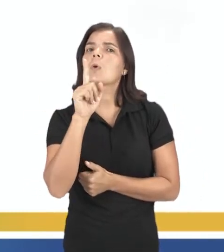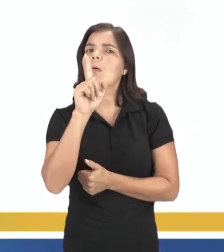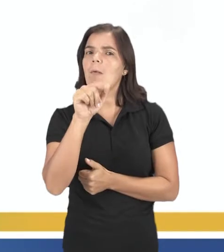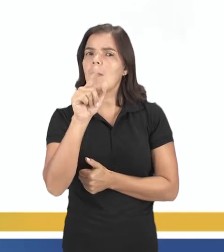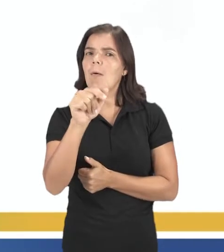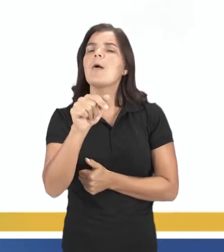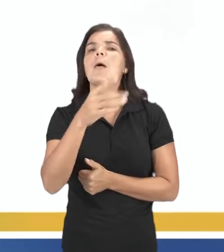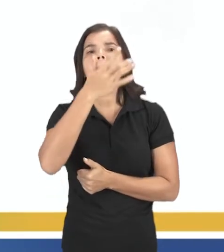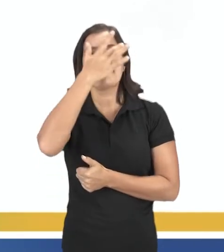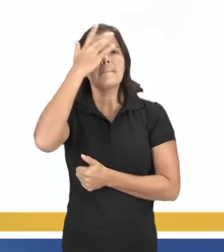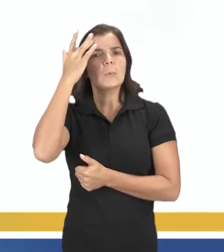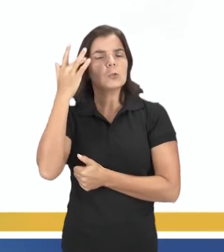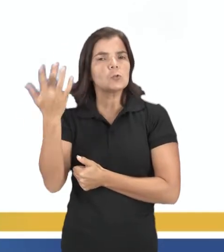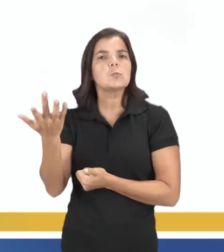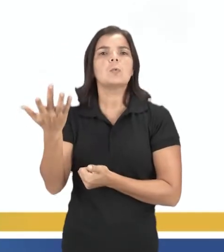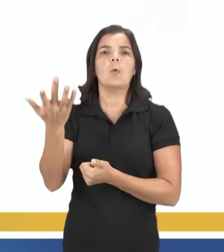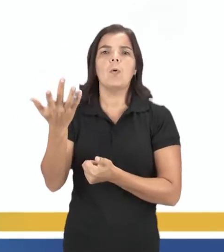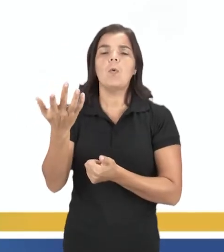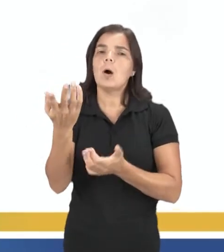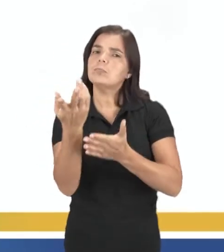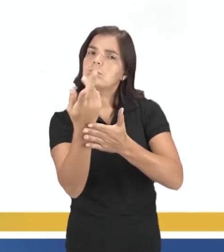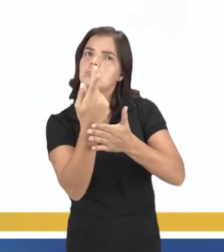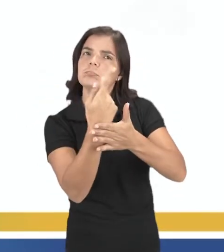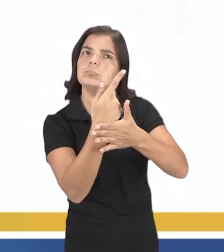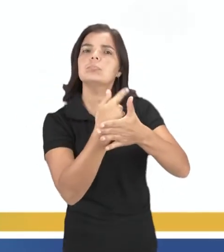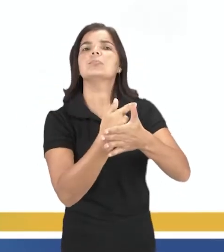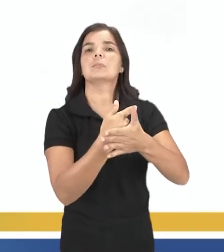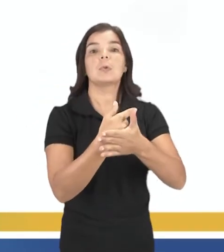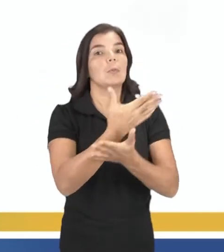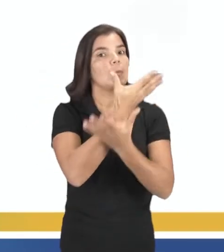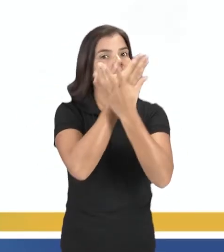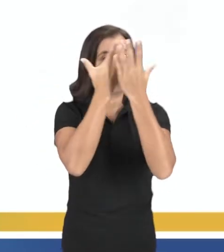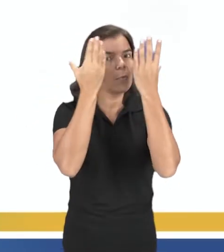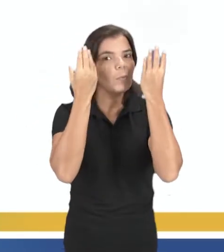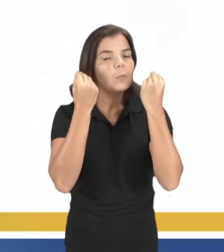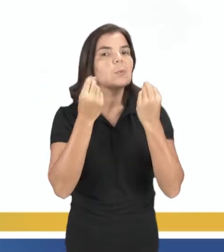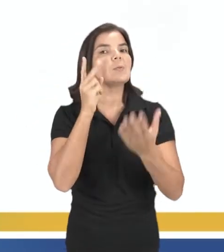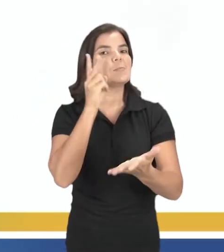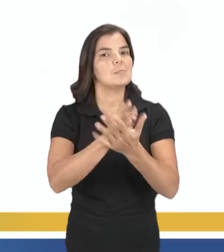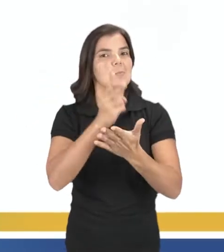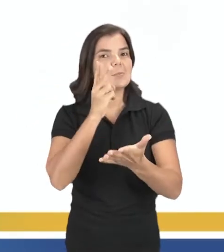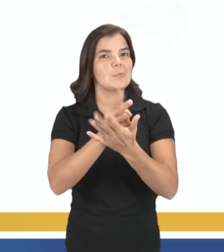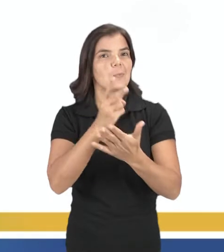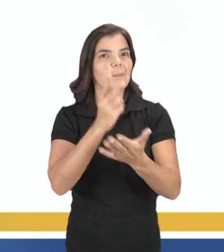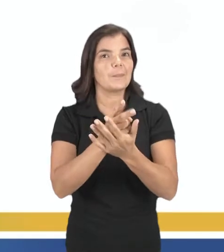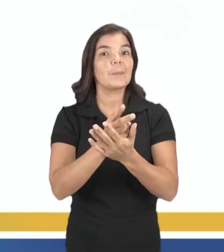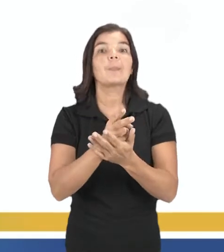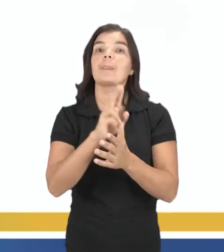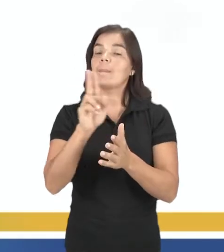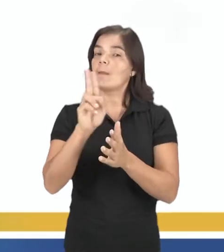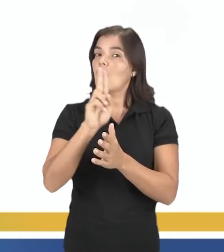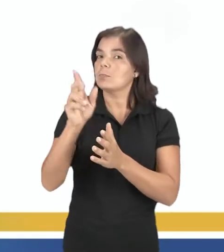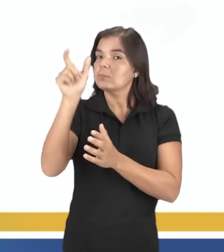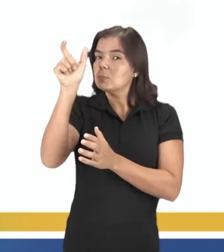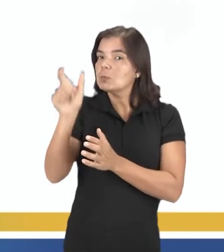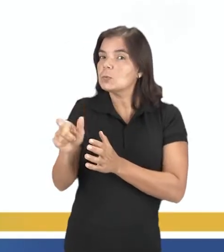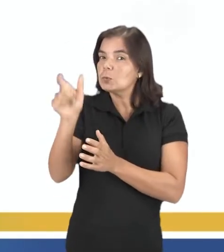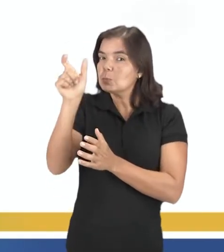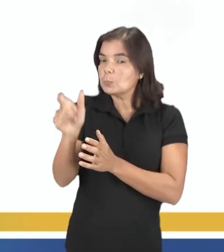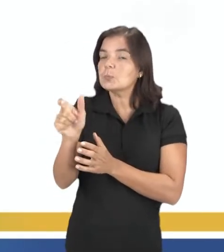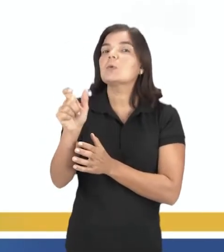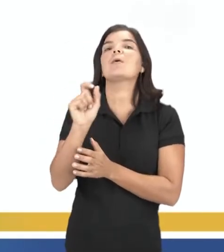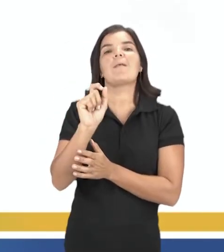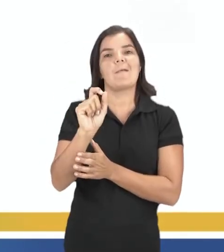fotografia de uma performance artística. Não esqueçam sempre de ler, né? Aquilo que está ali no